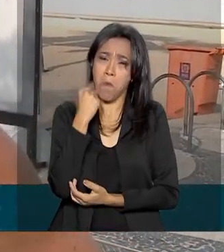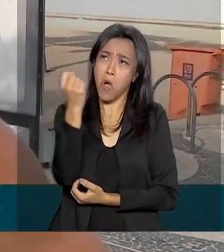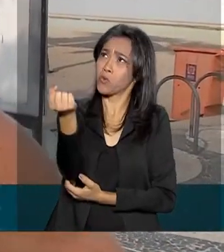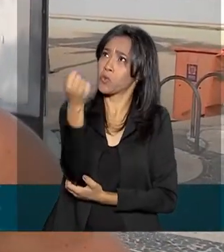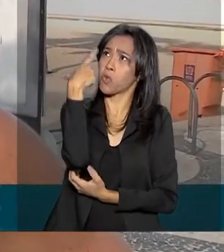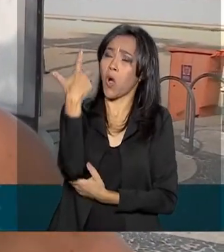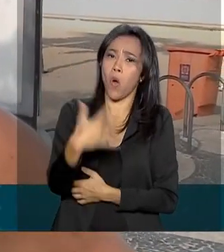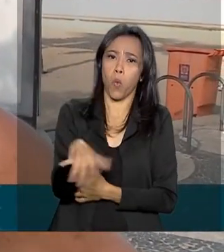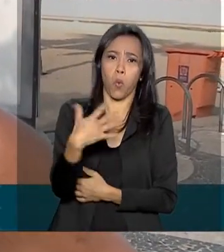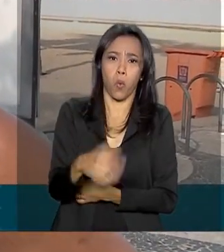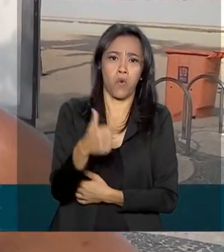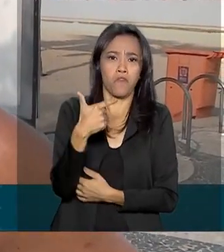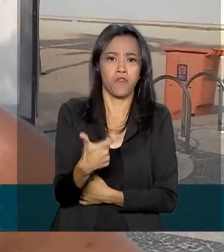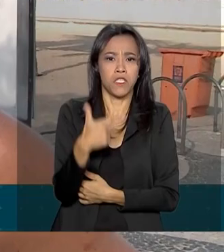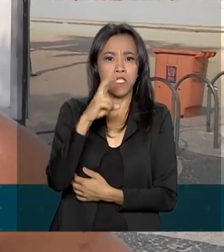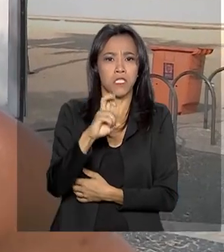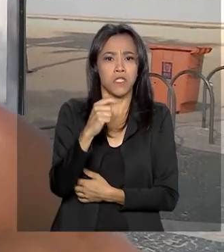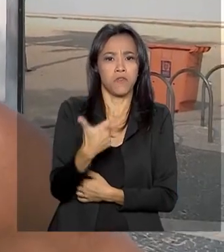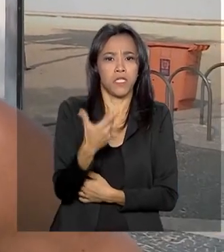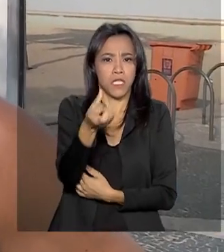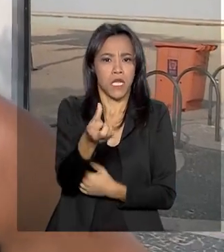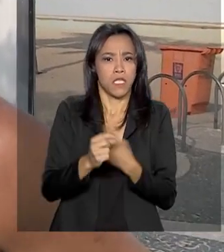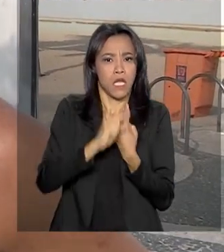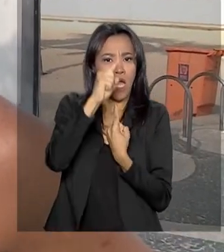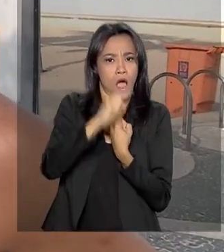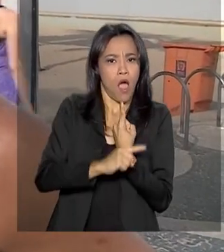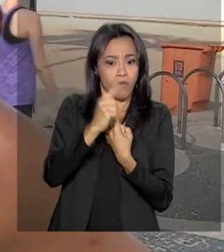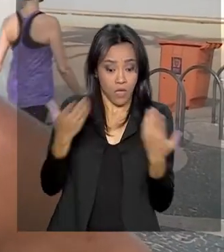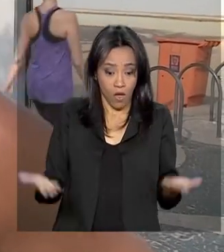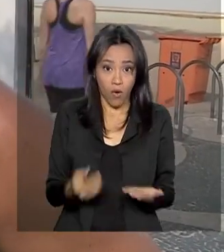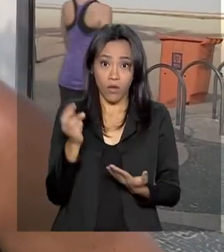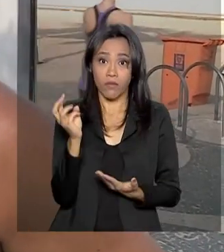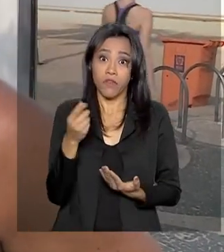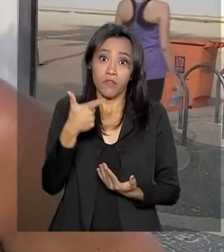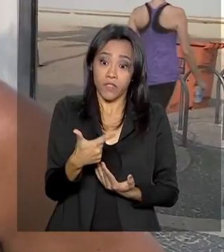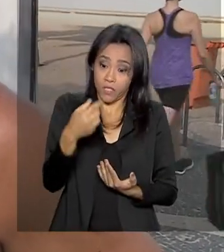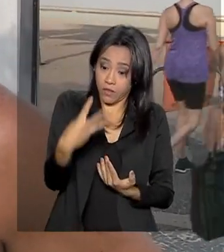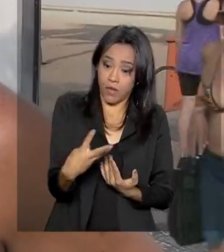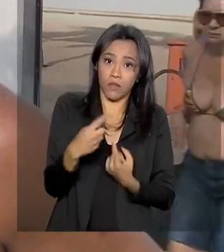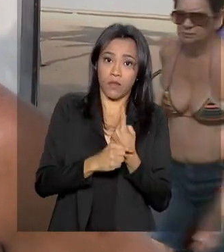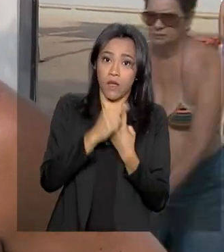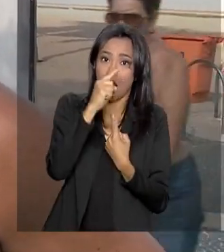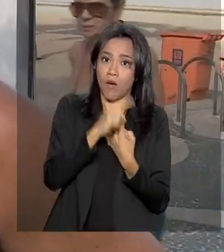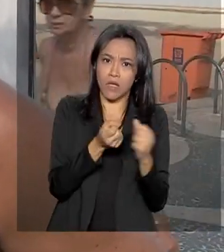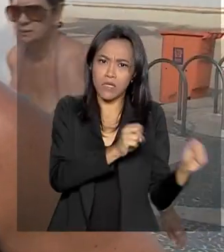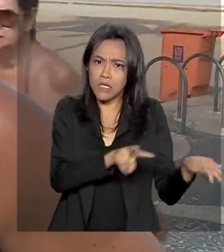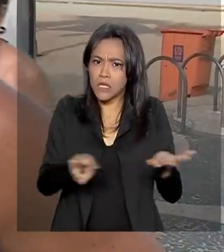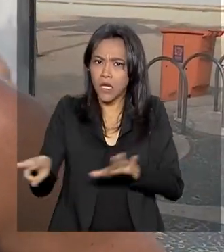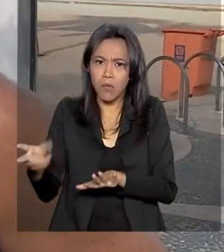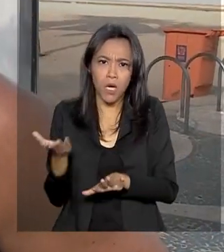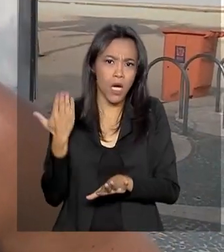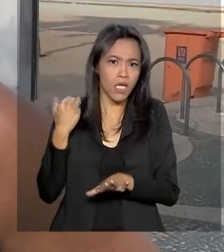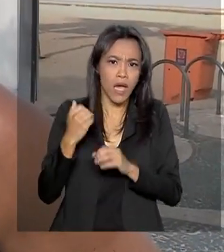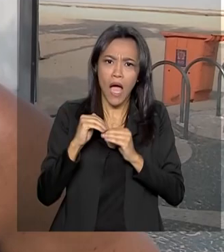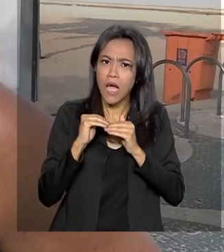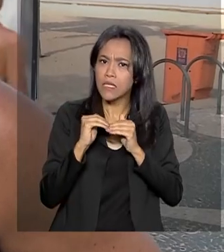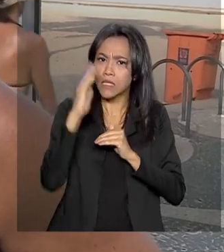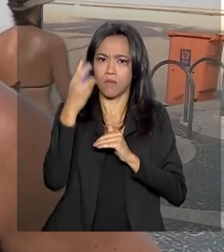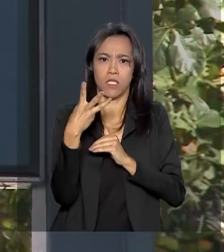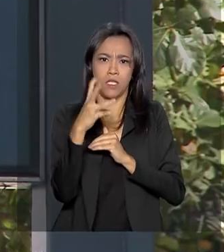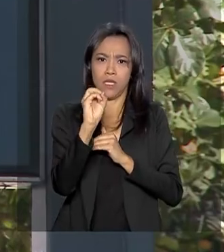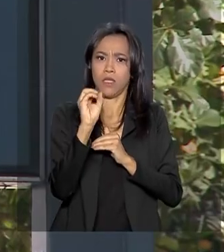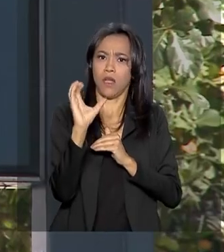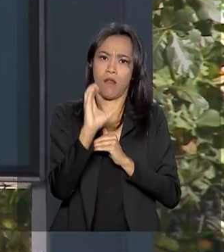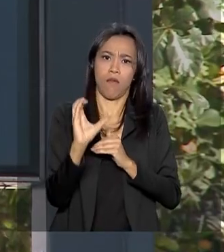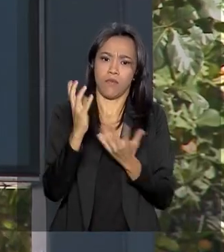Temperaturas em torno de 25, 26 graus. Por exemplo, agora está 23. Nós passamos a semana passada toda acima de 30. É normal,